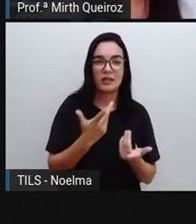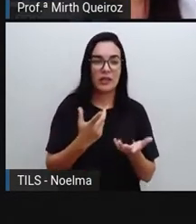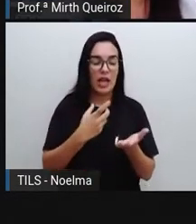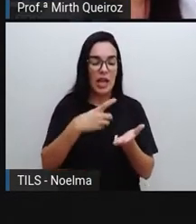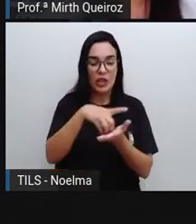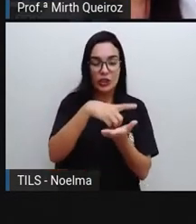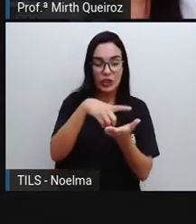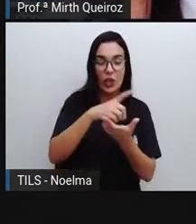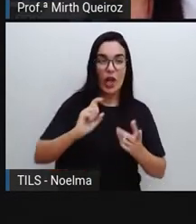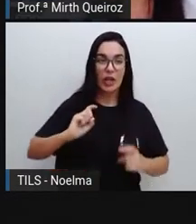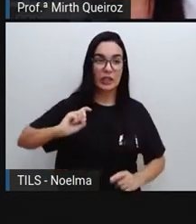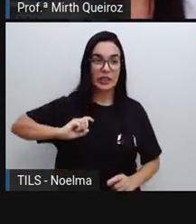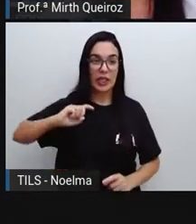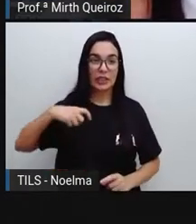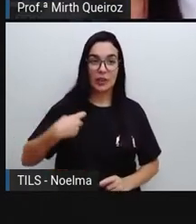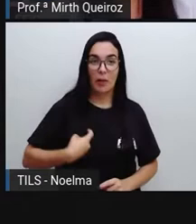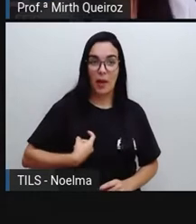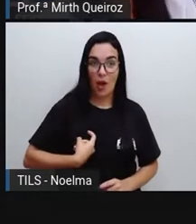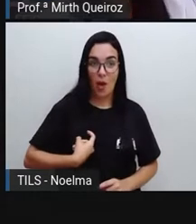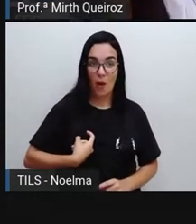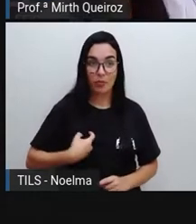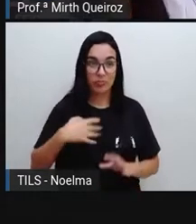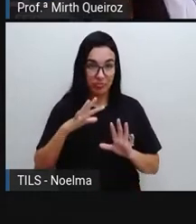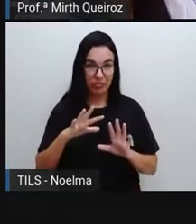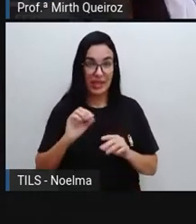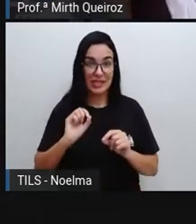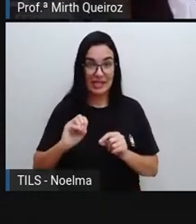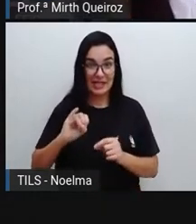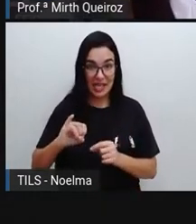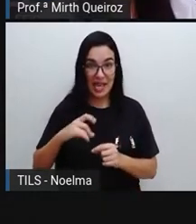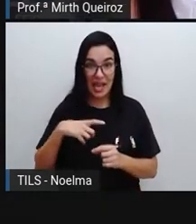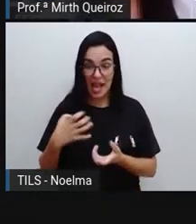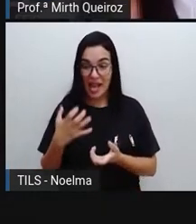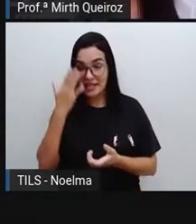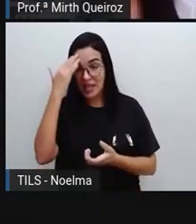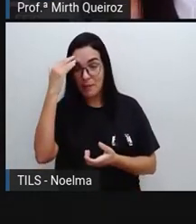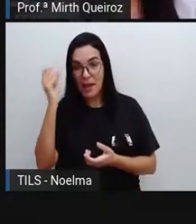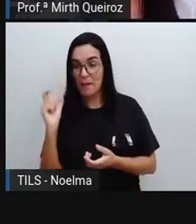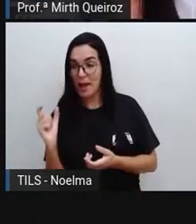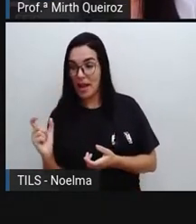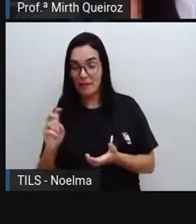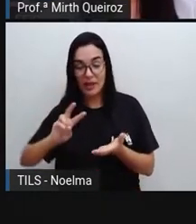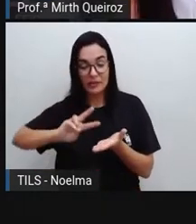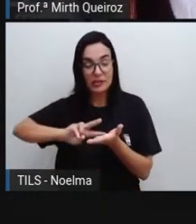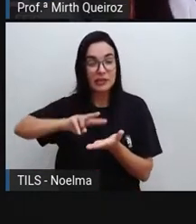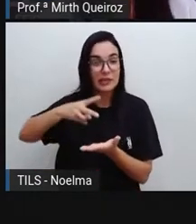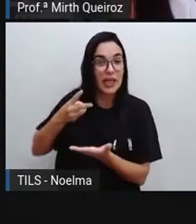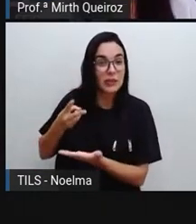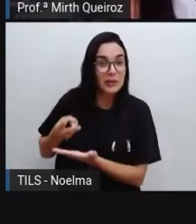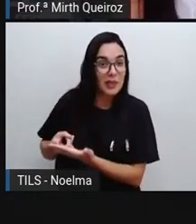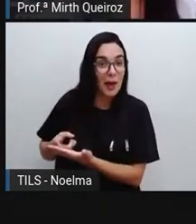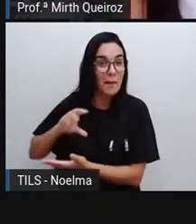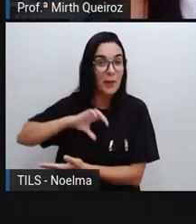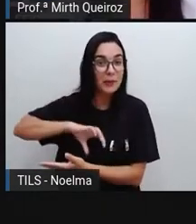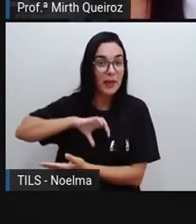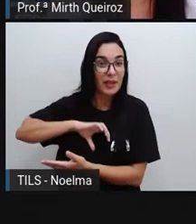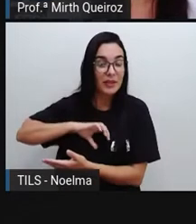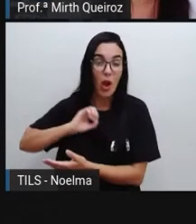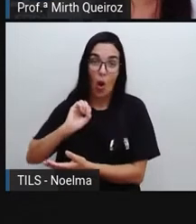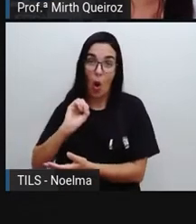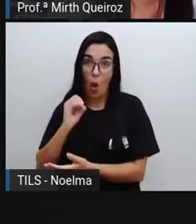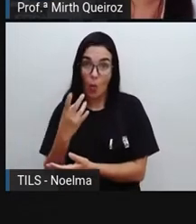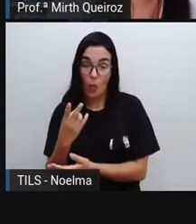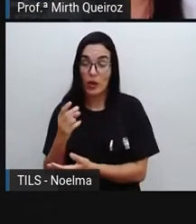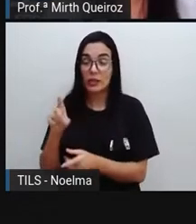de uma palavra, no caso traduzido para o português, a gente procura esse dicionário. Ou da mesma forma, quando a gente quer passar uma